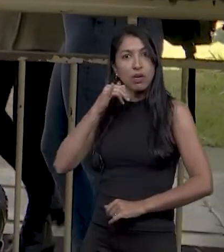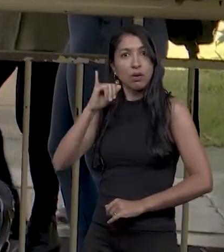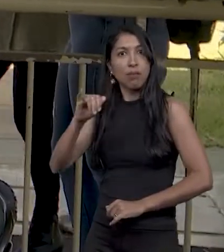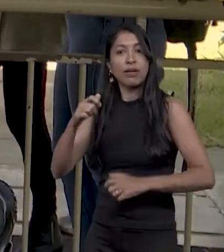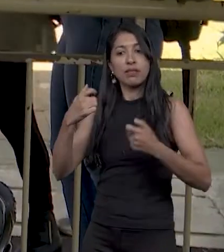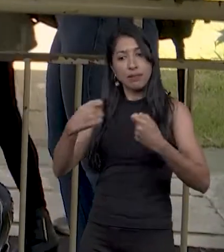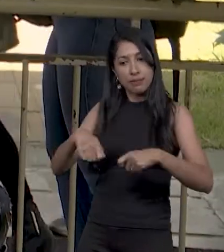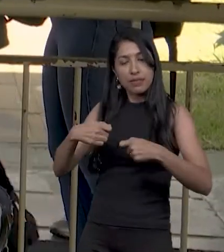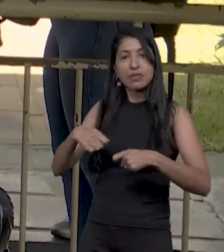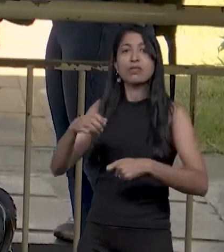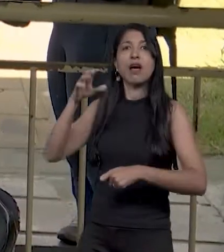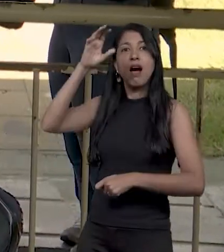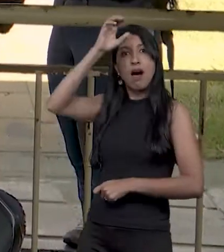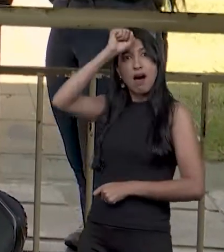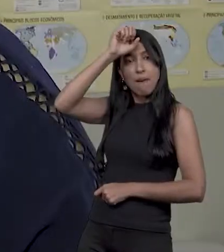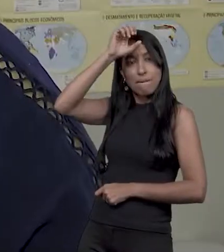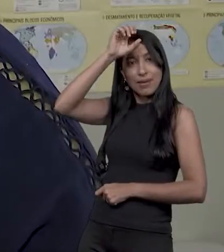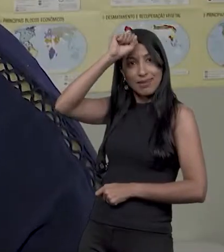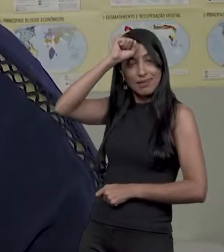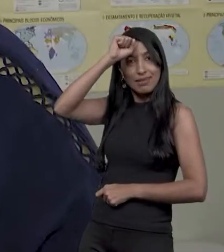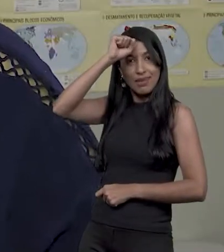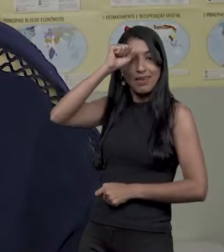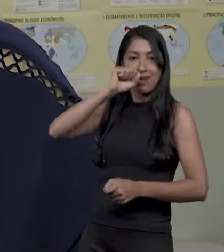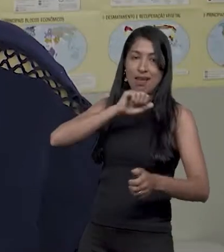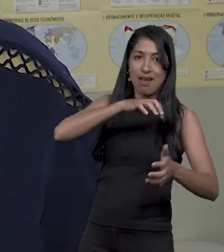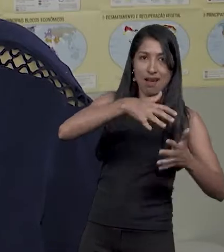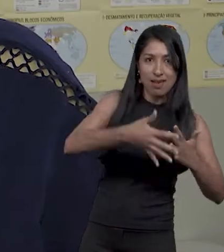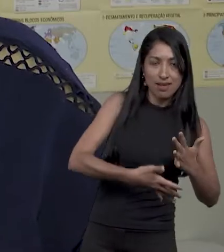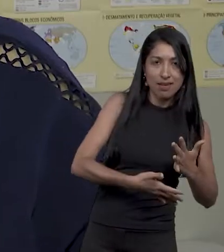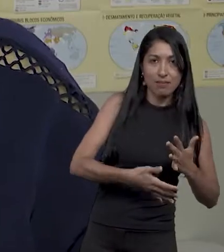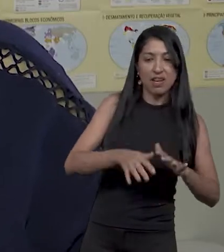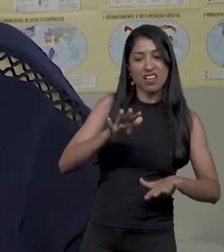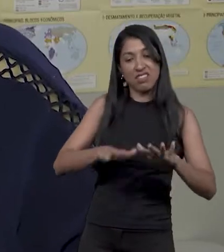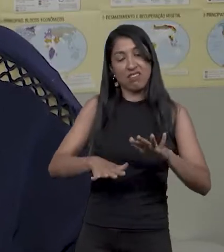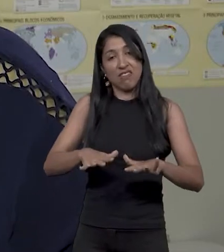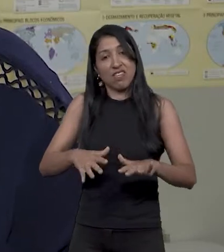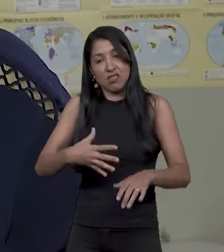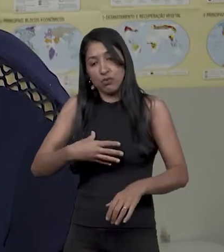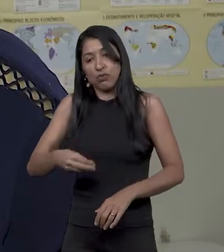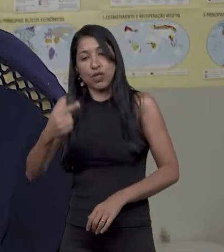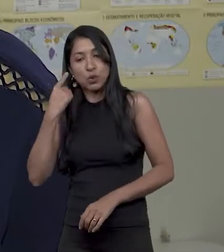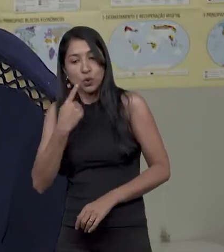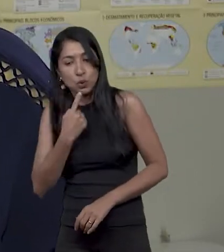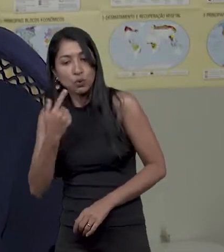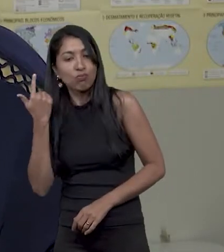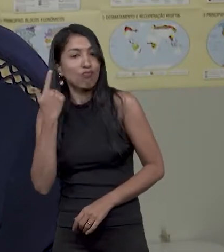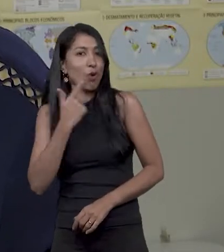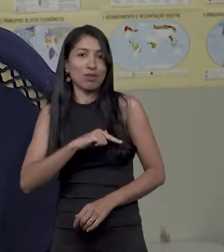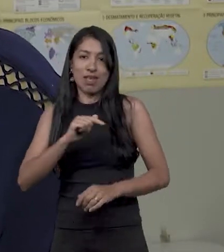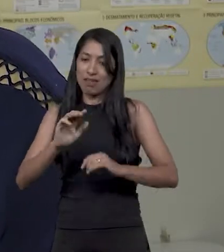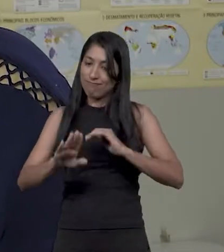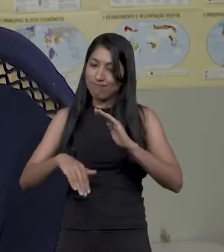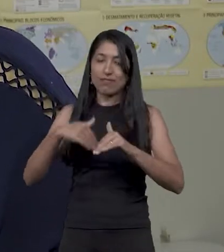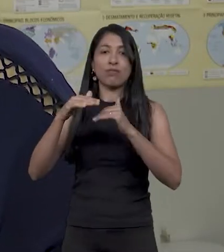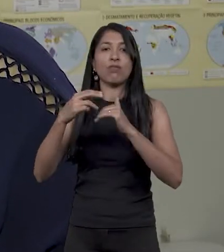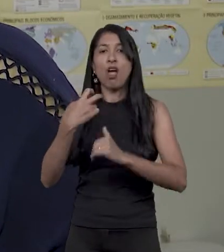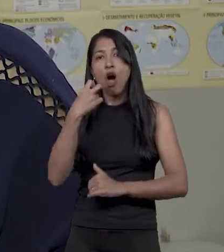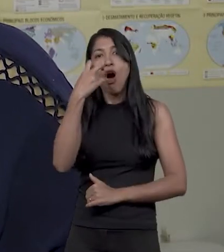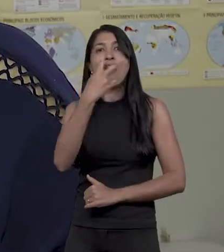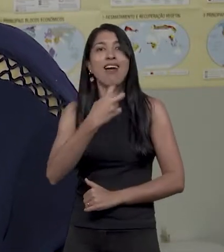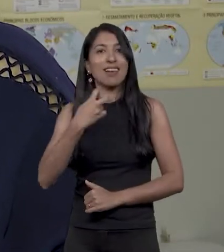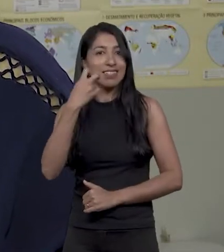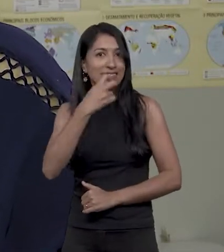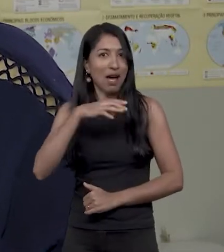tenha a oportunidade de aprender a língua do filho. Mas o filho talvez não tenha a oportunidade de aprender o português. Porque nem todos os surdos conseguem ser